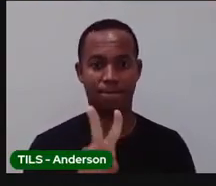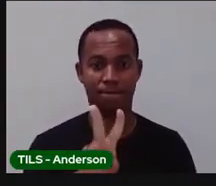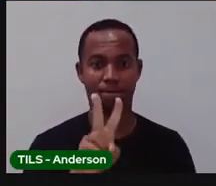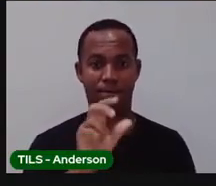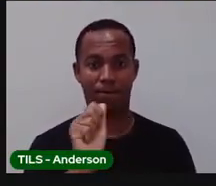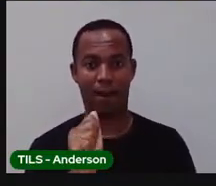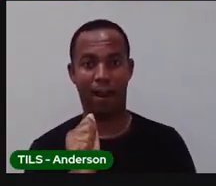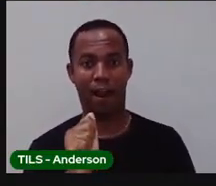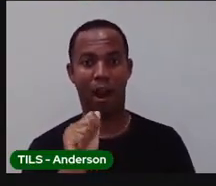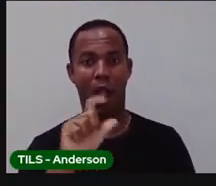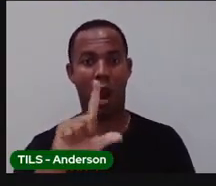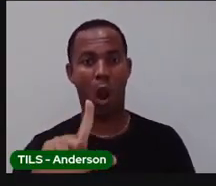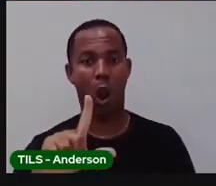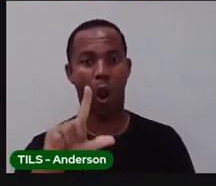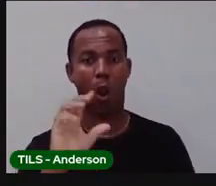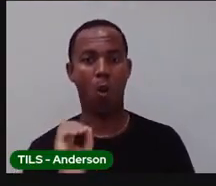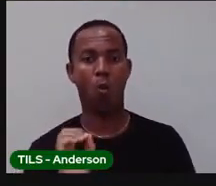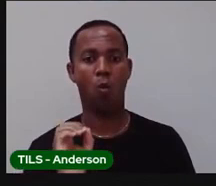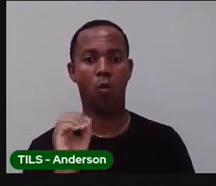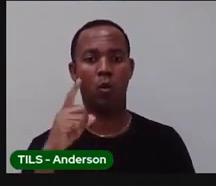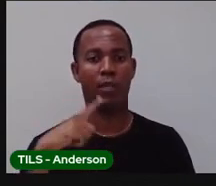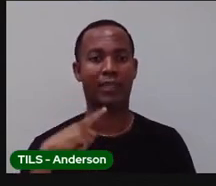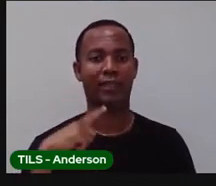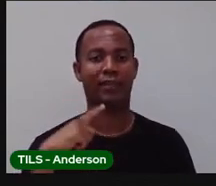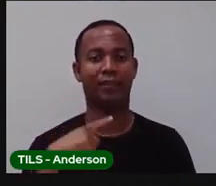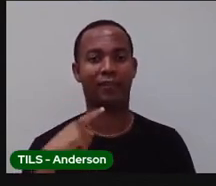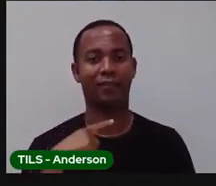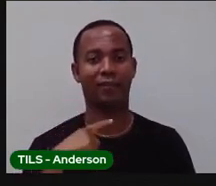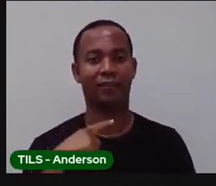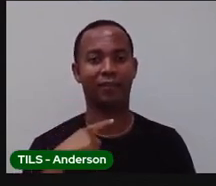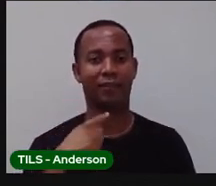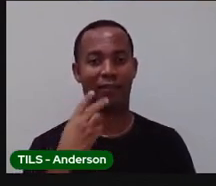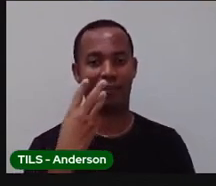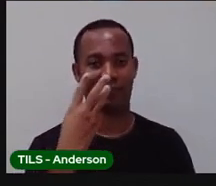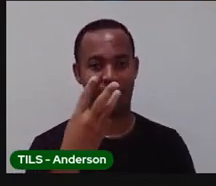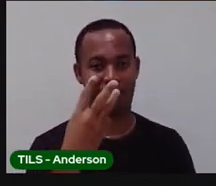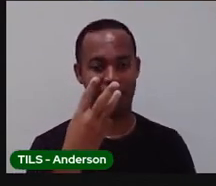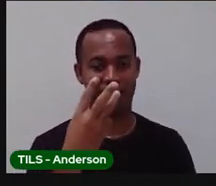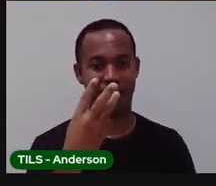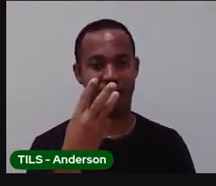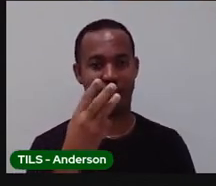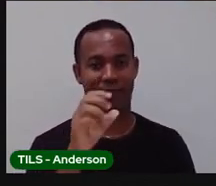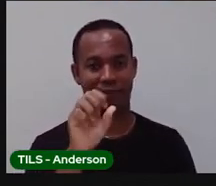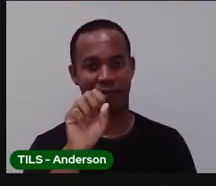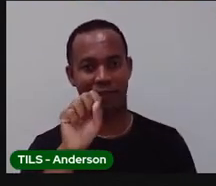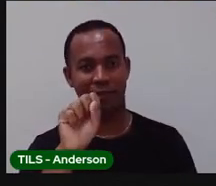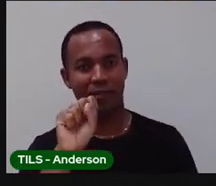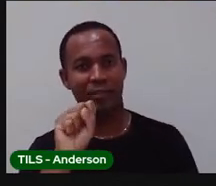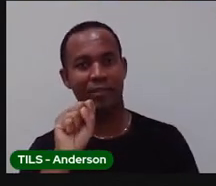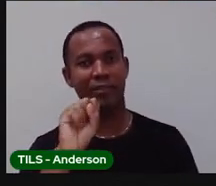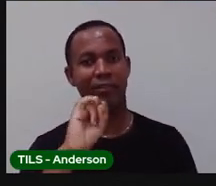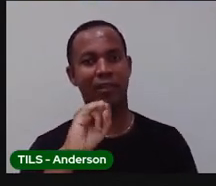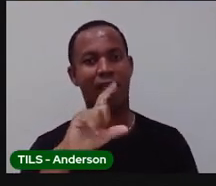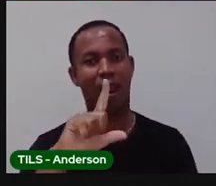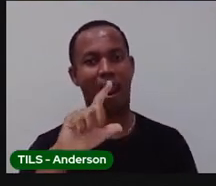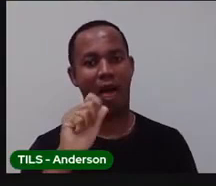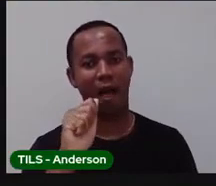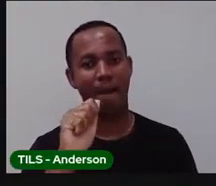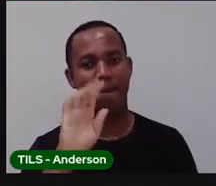Ca-va-lô. Ca-be